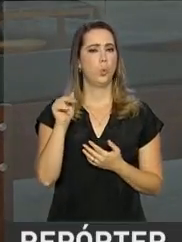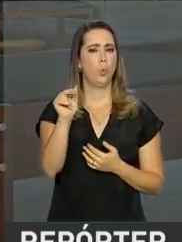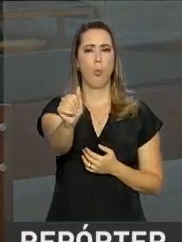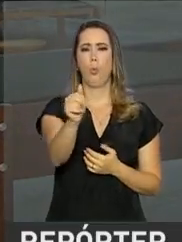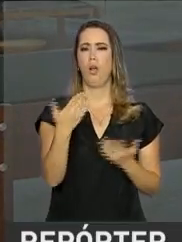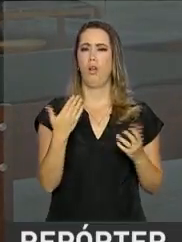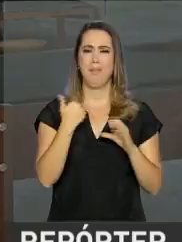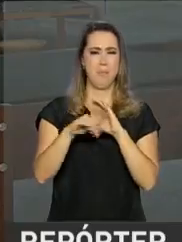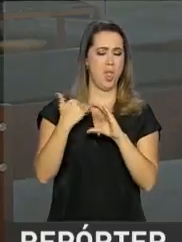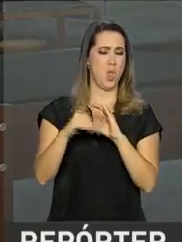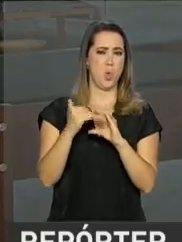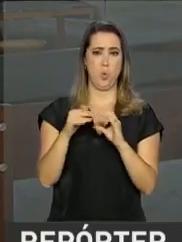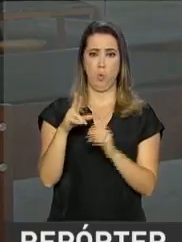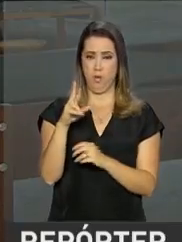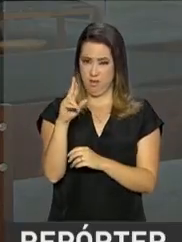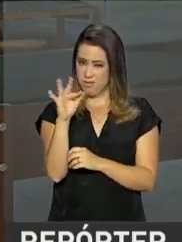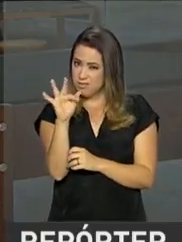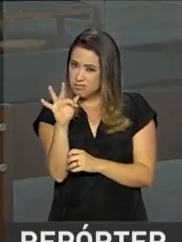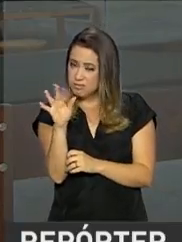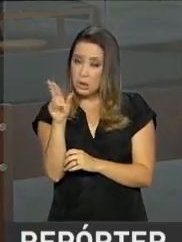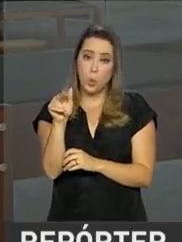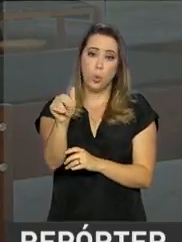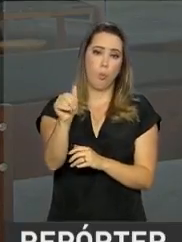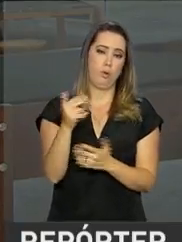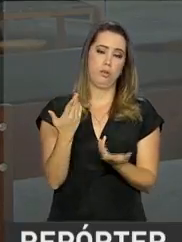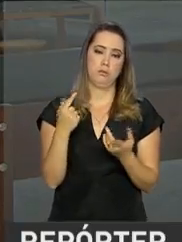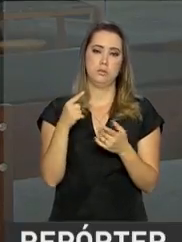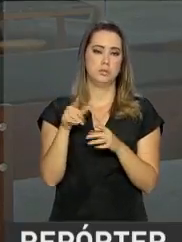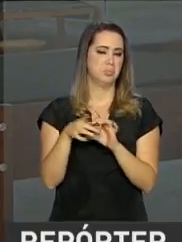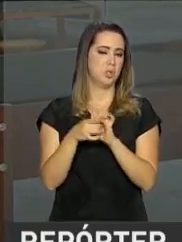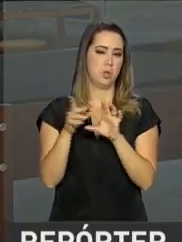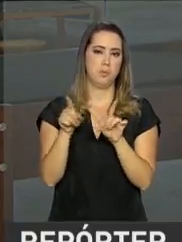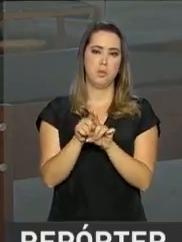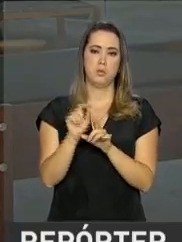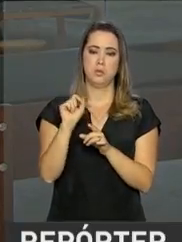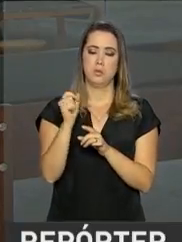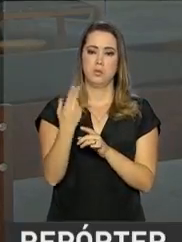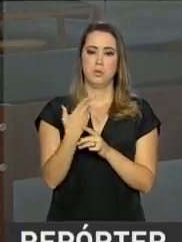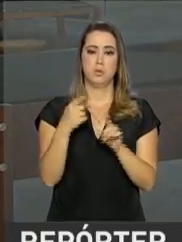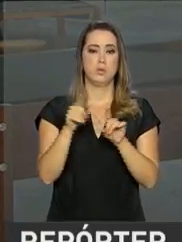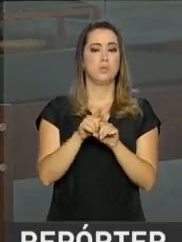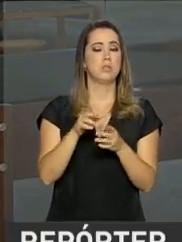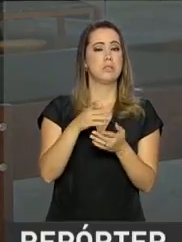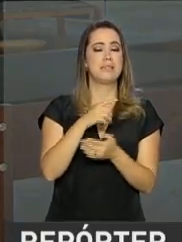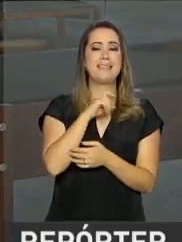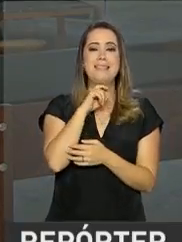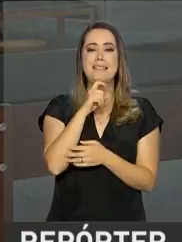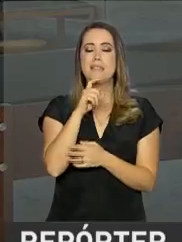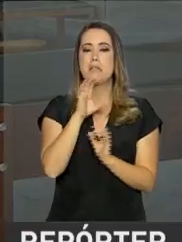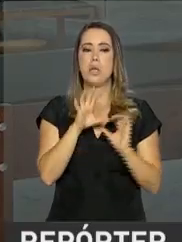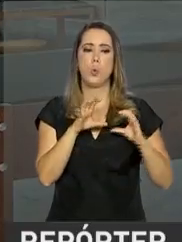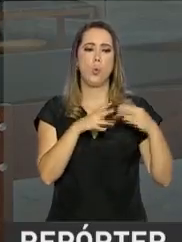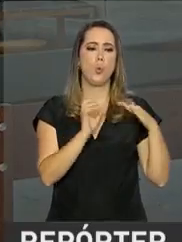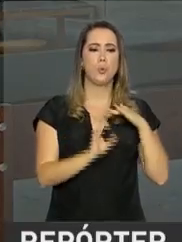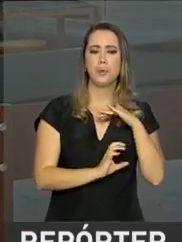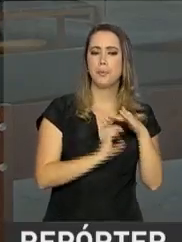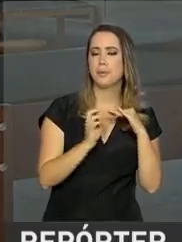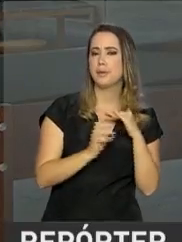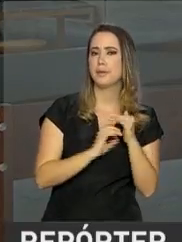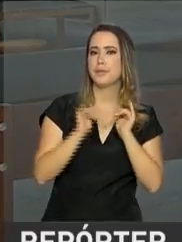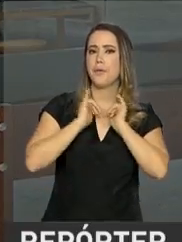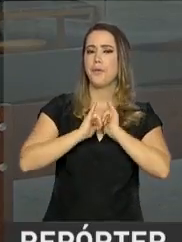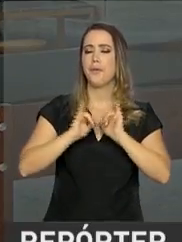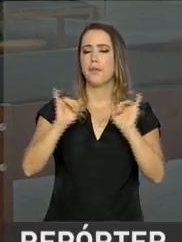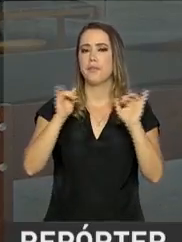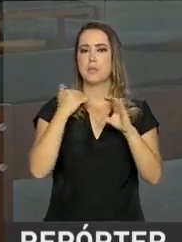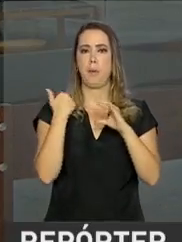isso e nunca fará isso. E também não autorizou ou autoriza nenhuma instituição a realizar este